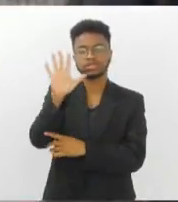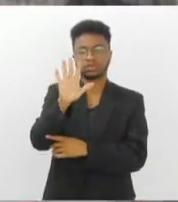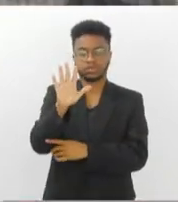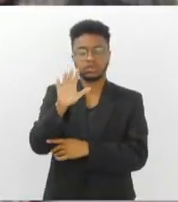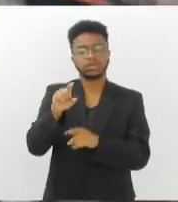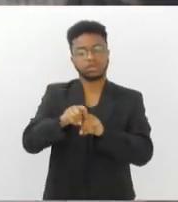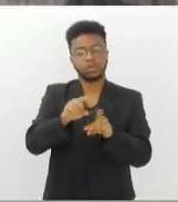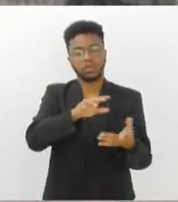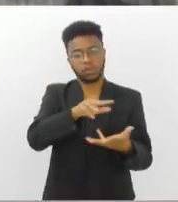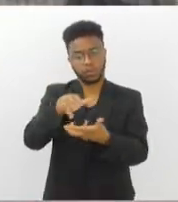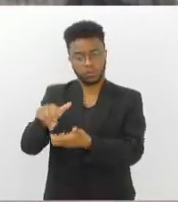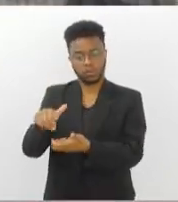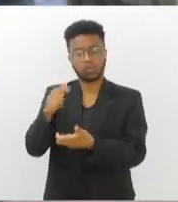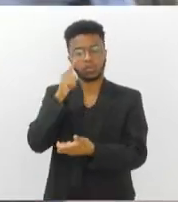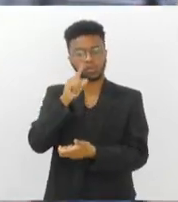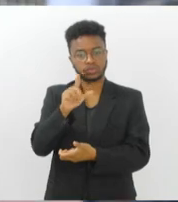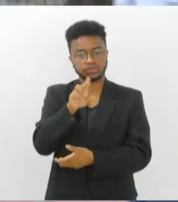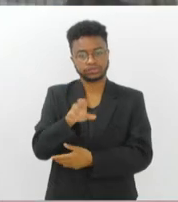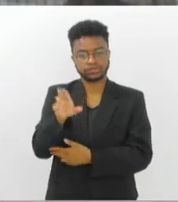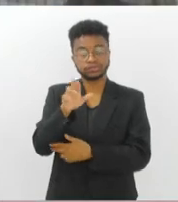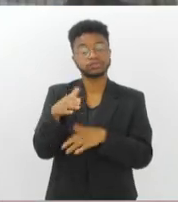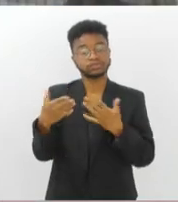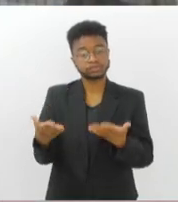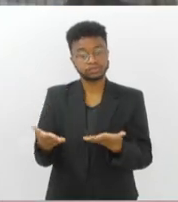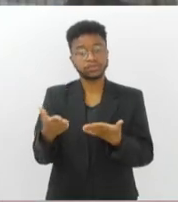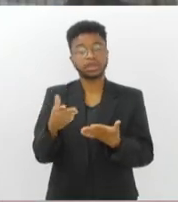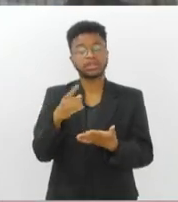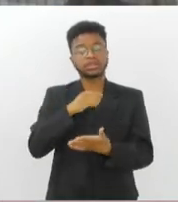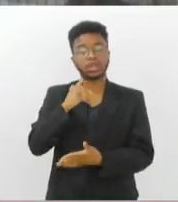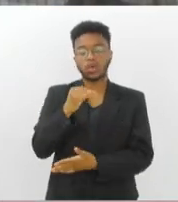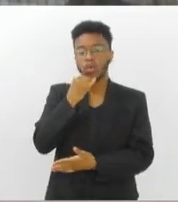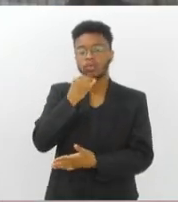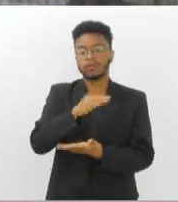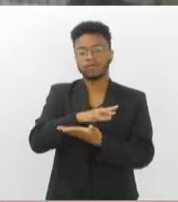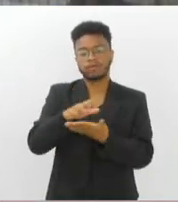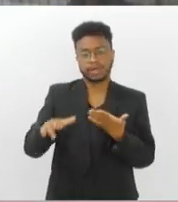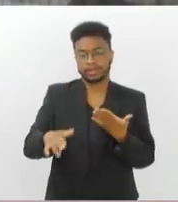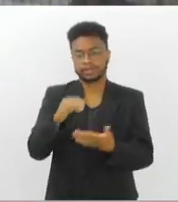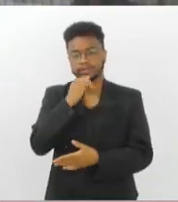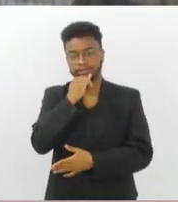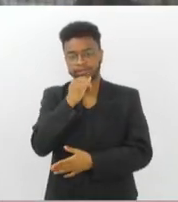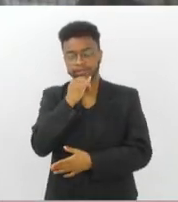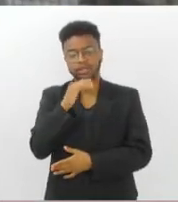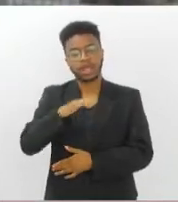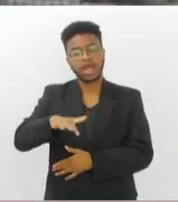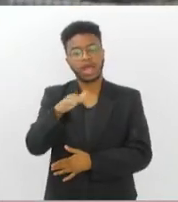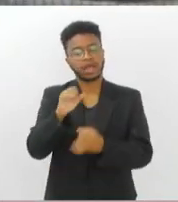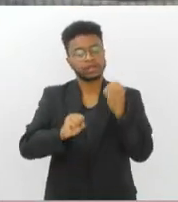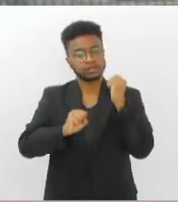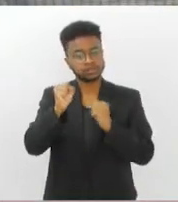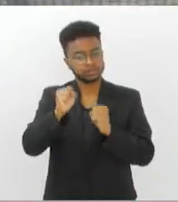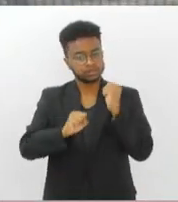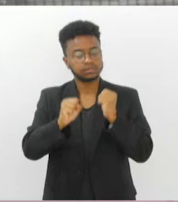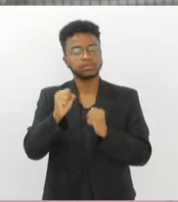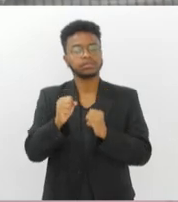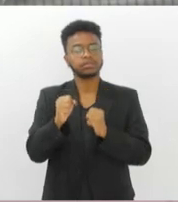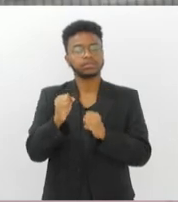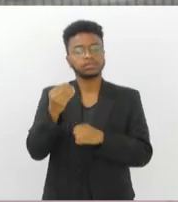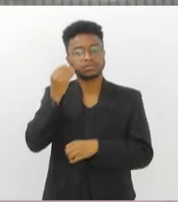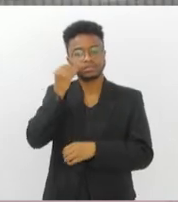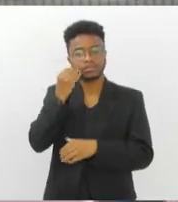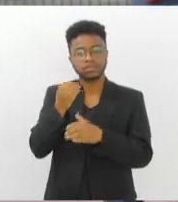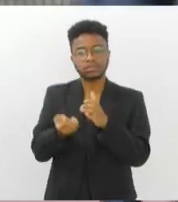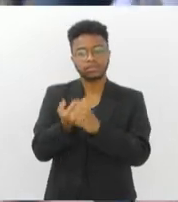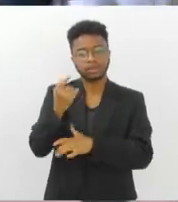todo mundo. Com isso, você vai ter muitas oportunidades. Oportunidades para a indústria, na produção de partes,